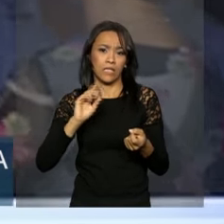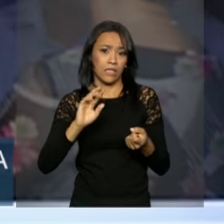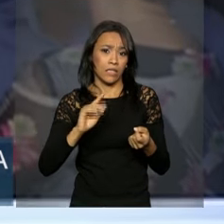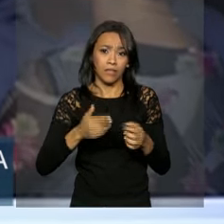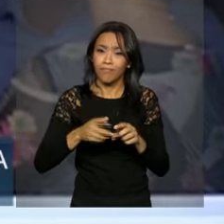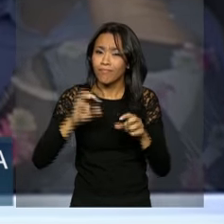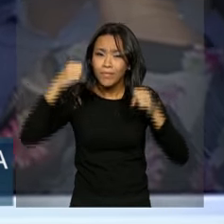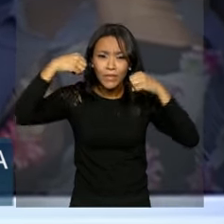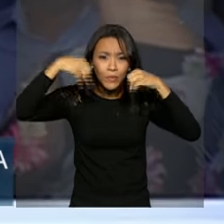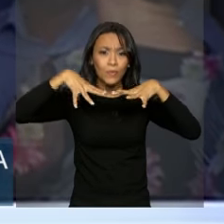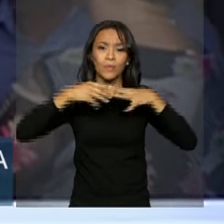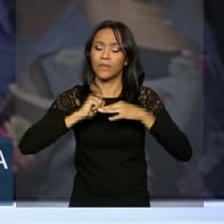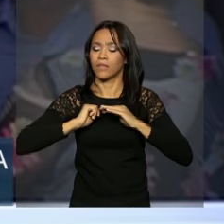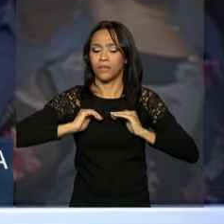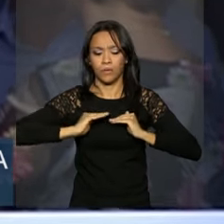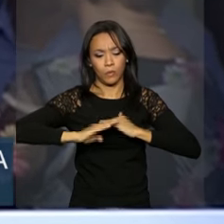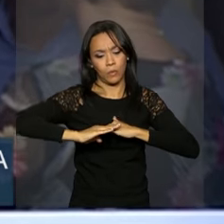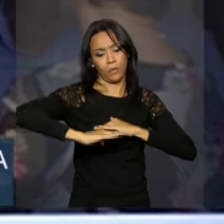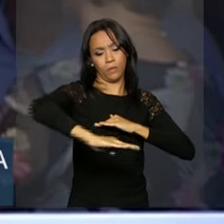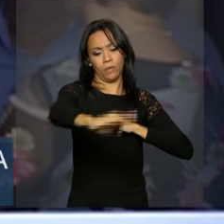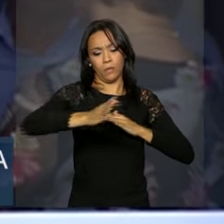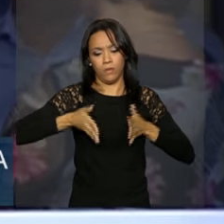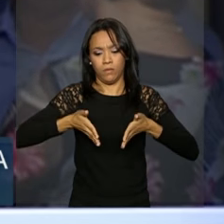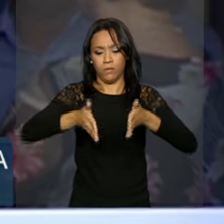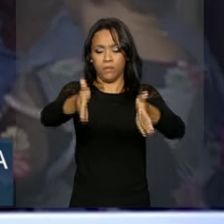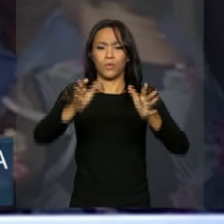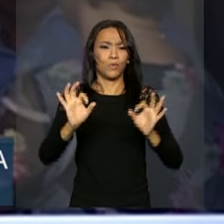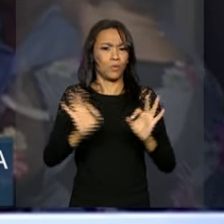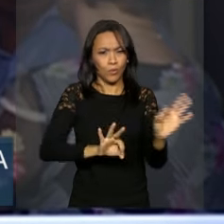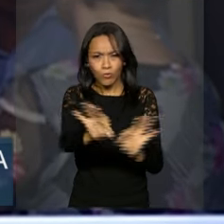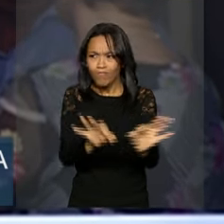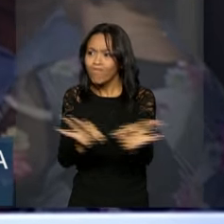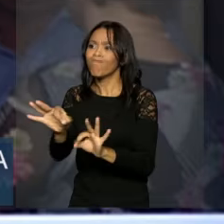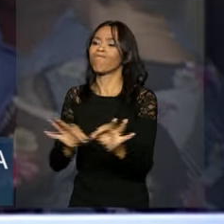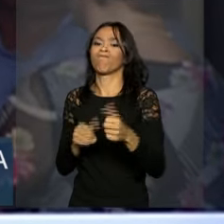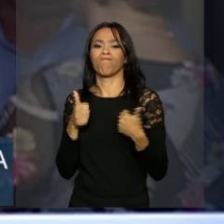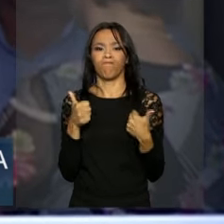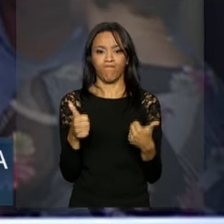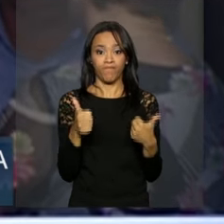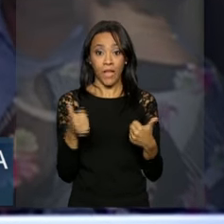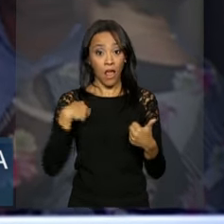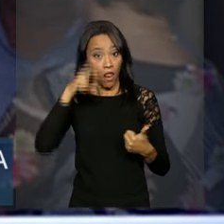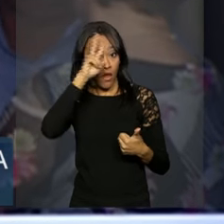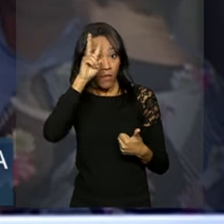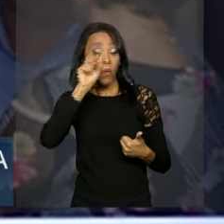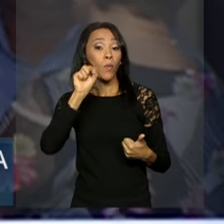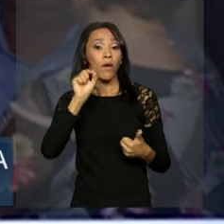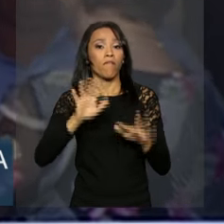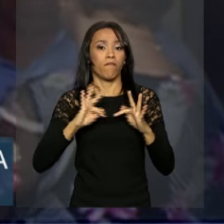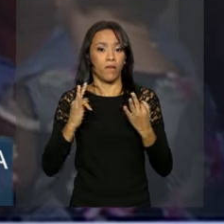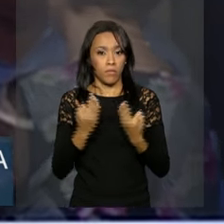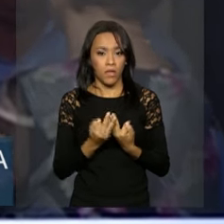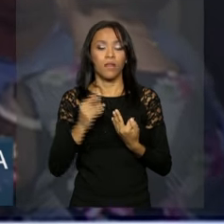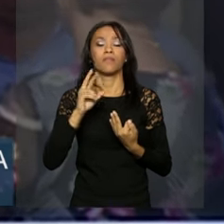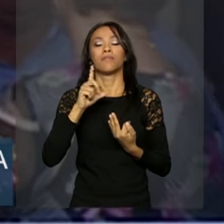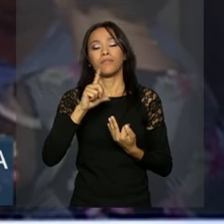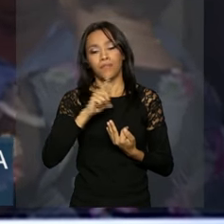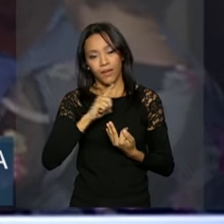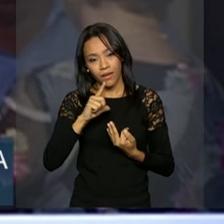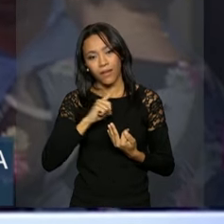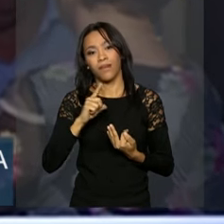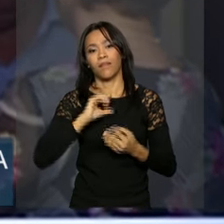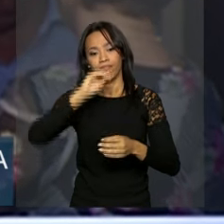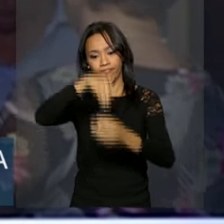iluminação pública, pavimentação e urbanização. Lembrando que as famílias dos condomínios serão atendidas por